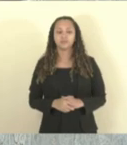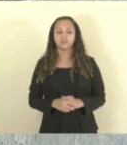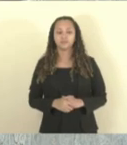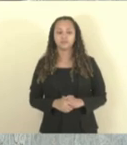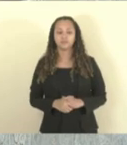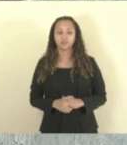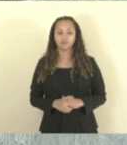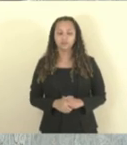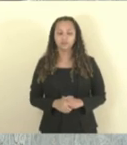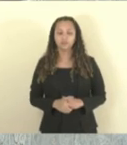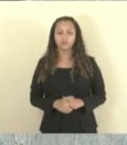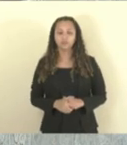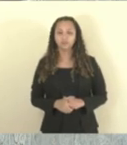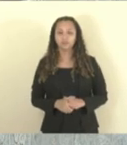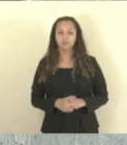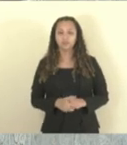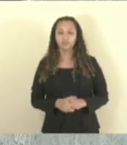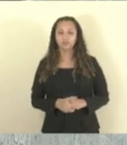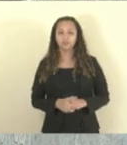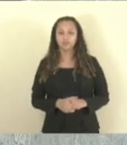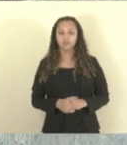Laércio Machado.